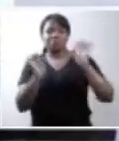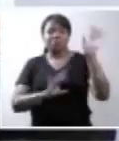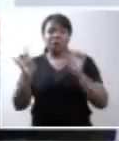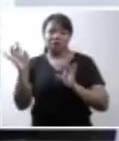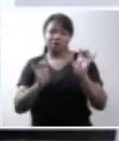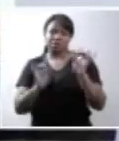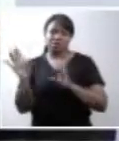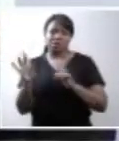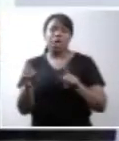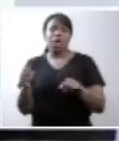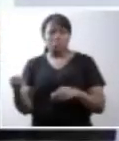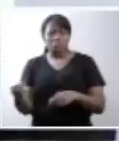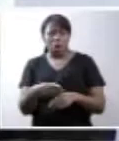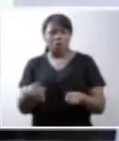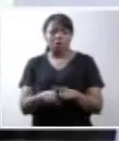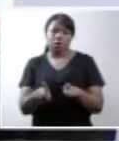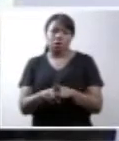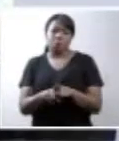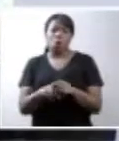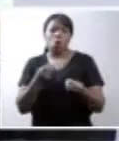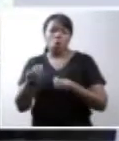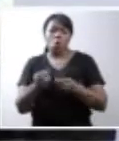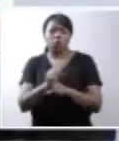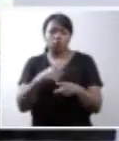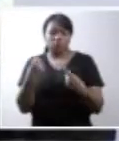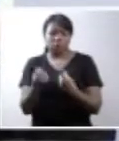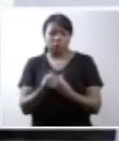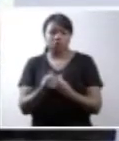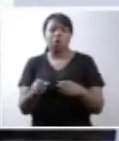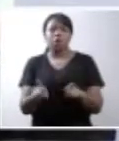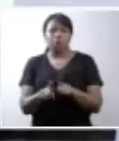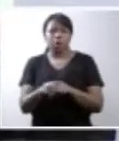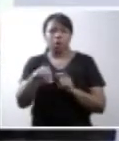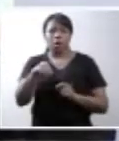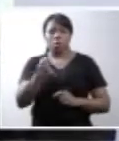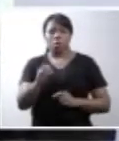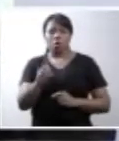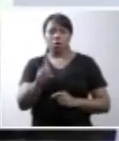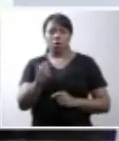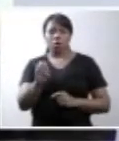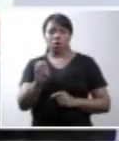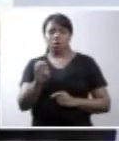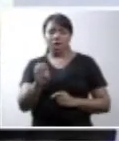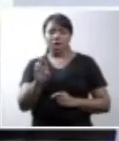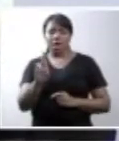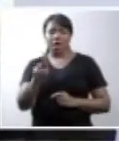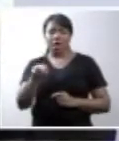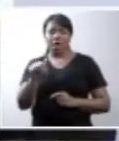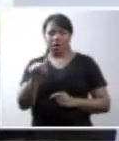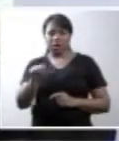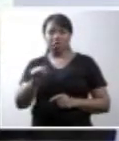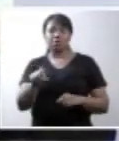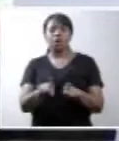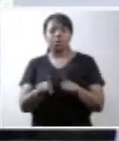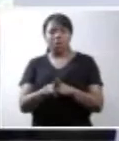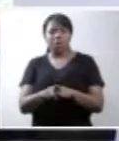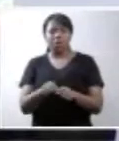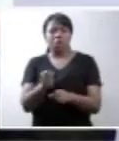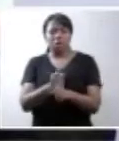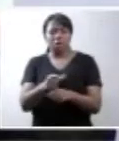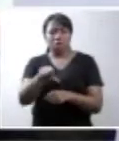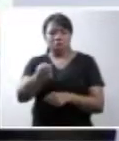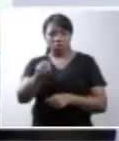relativamente nova nas sociedades modernas, especialmente na brasileira. Nos anos 90, as ultrassonografias se